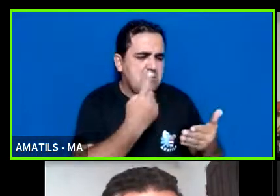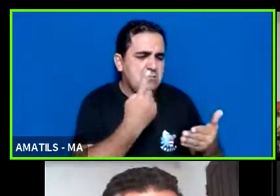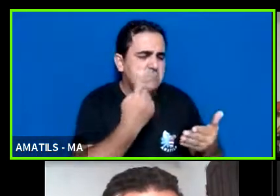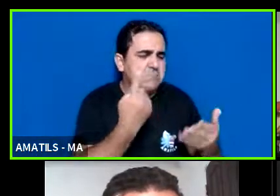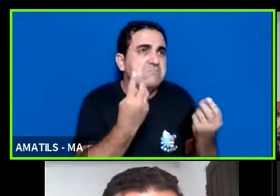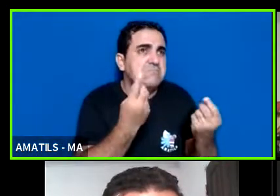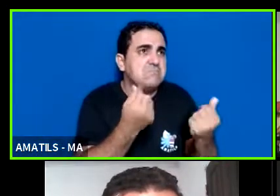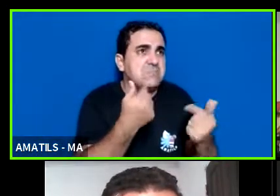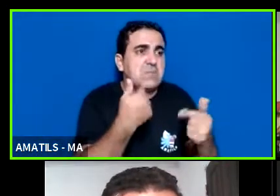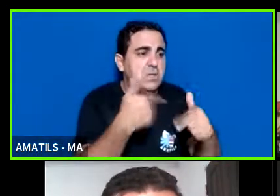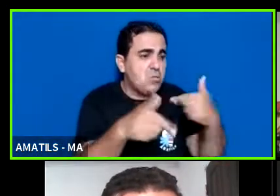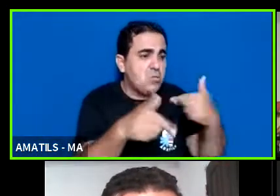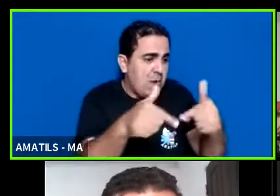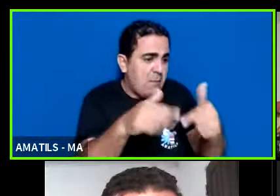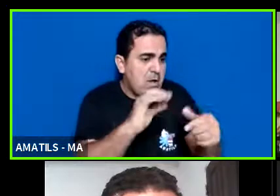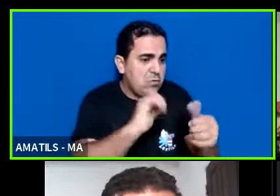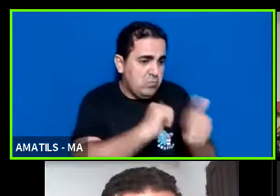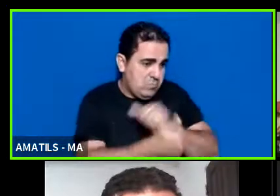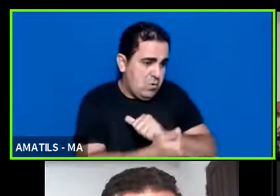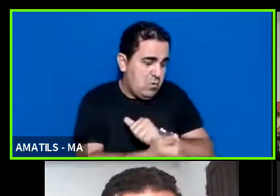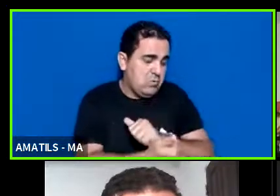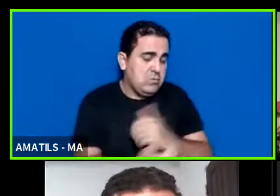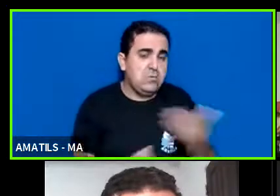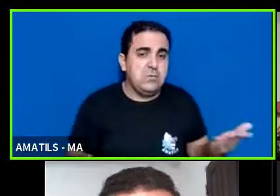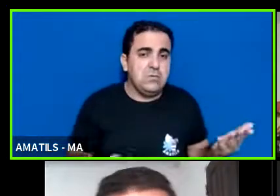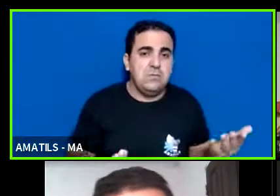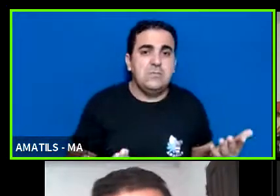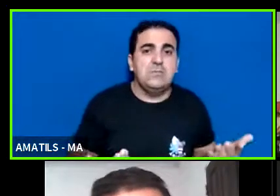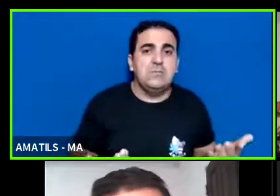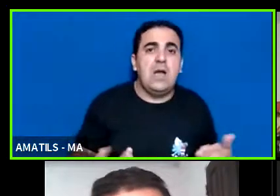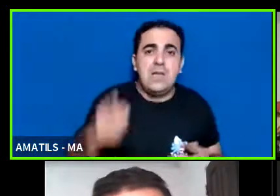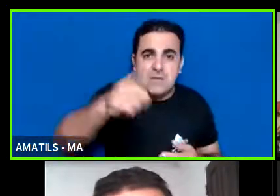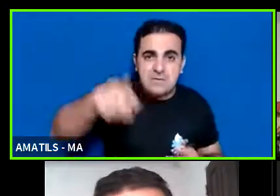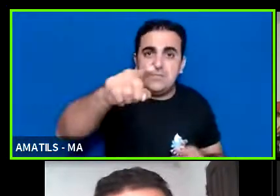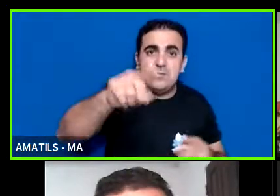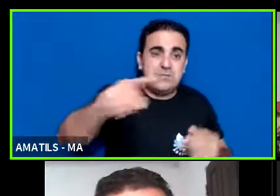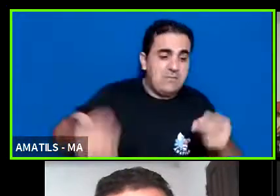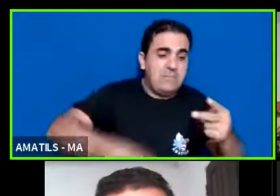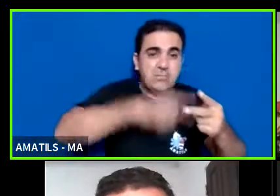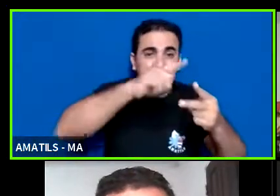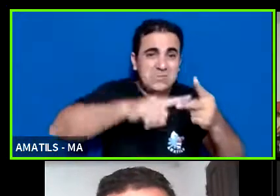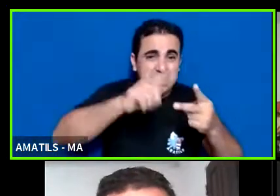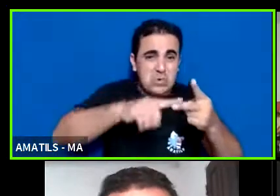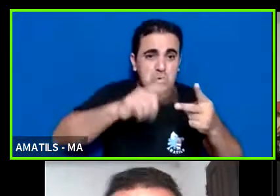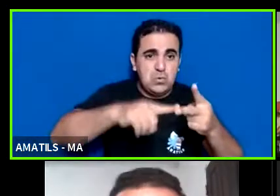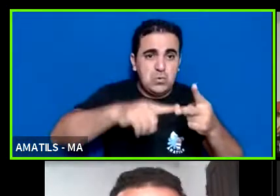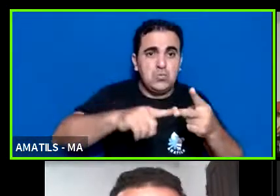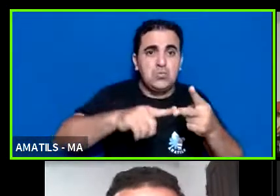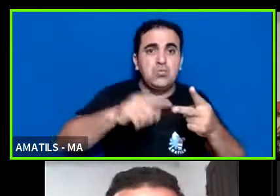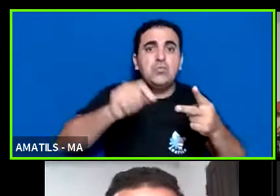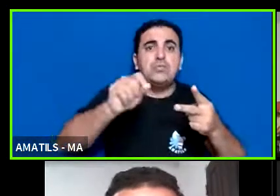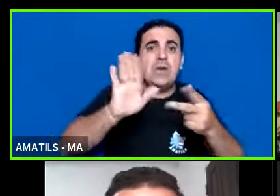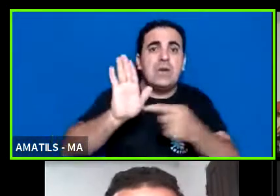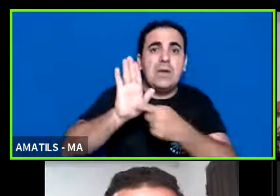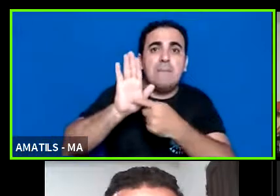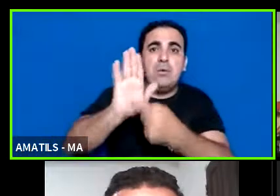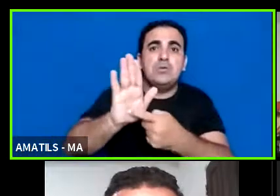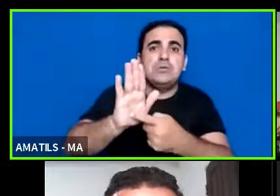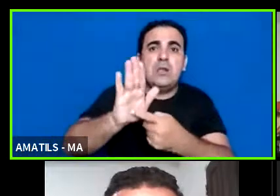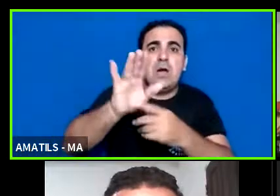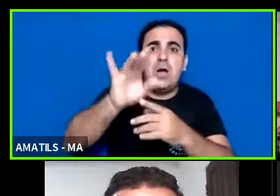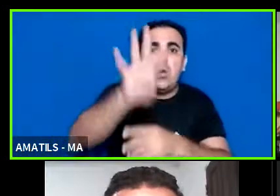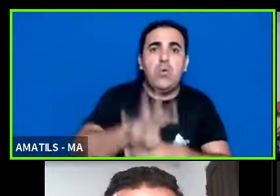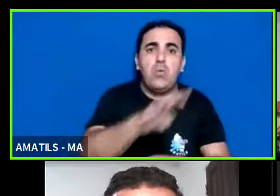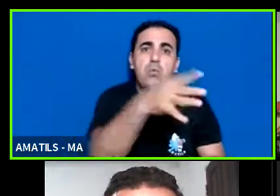ação esportiva né então aí você passa para o segundo ponto que é justamente apresentar o plano de trabalho